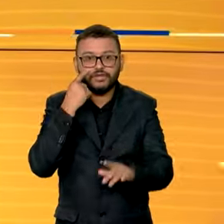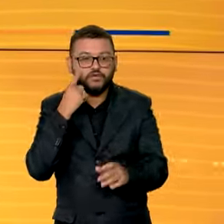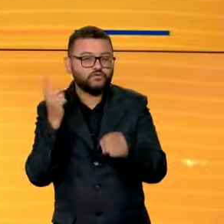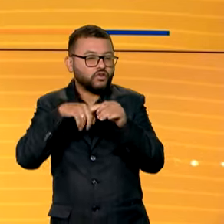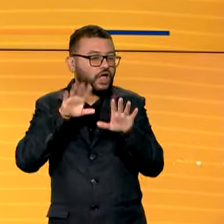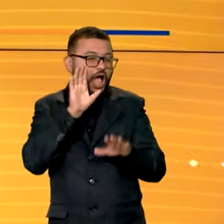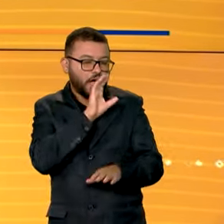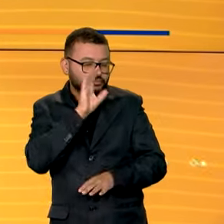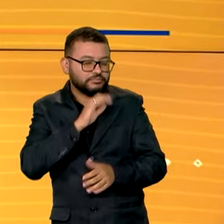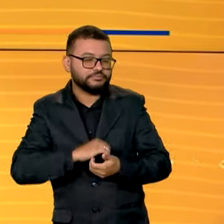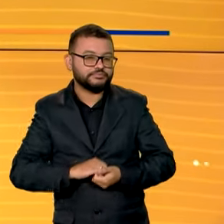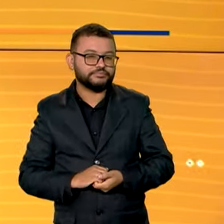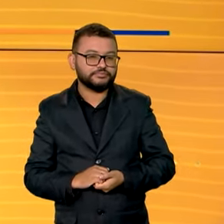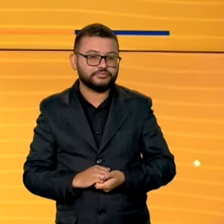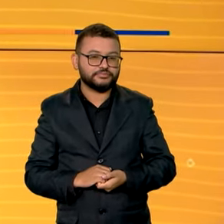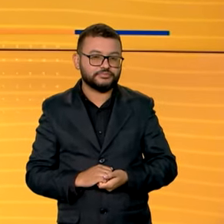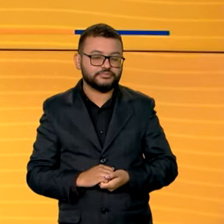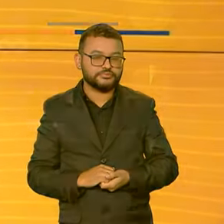já já.